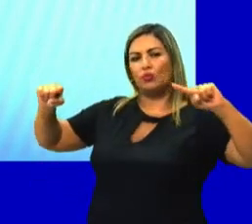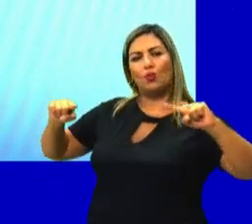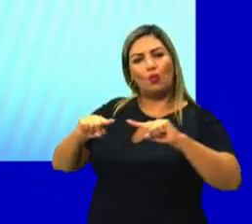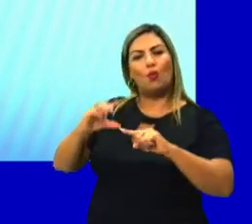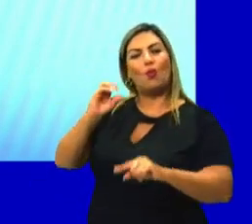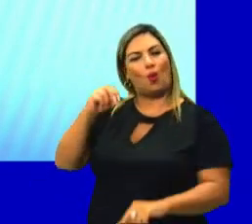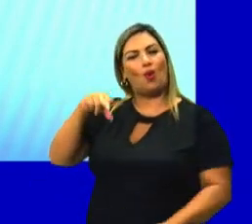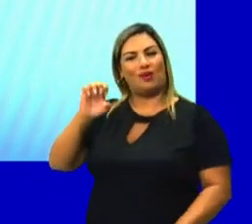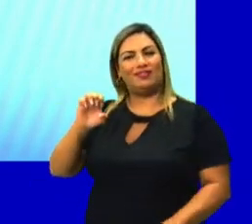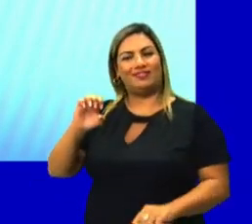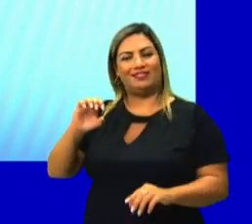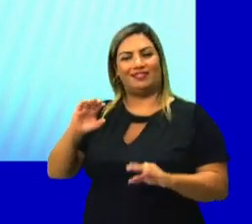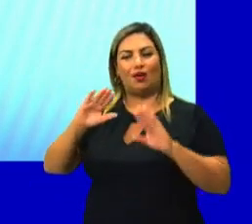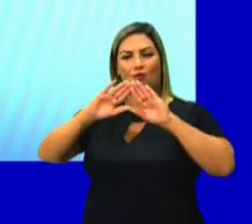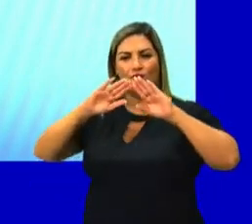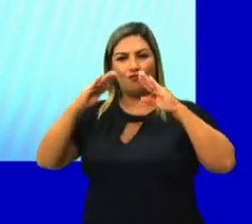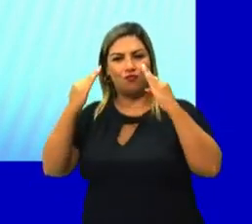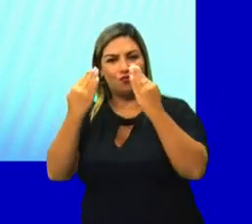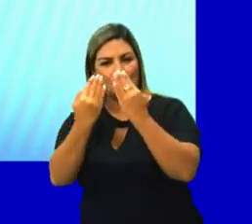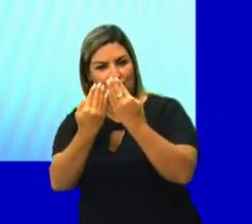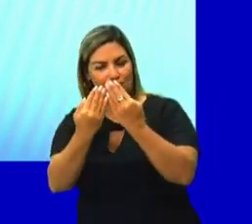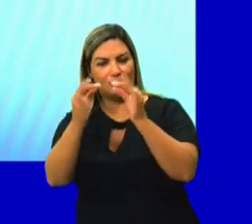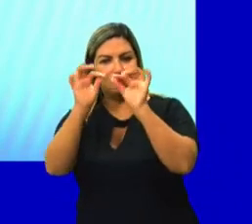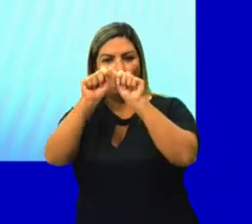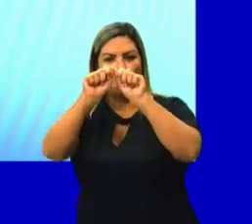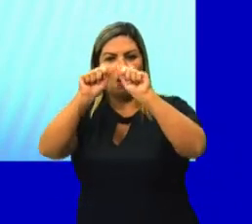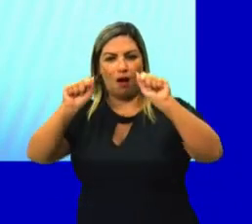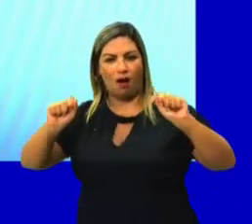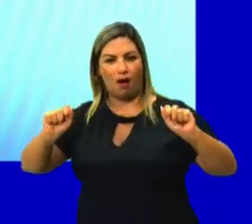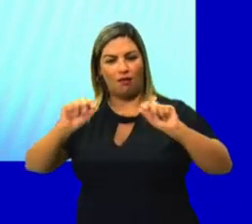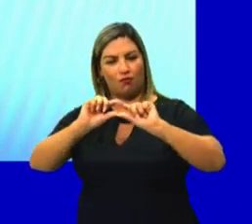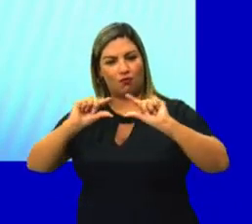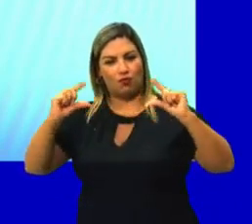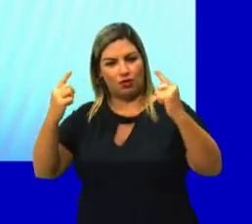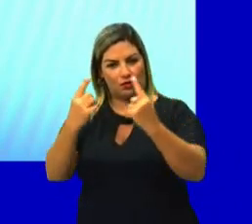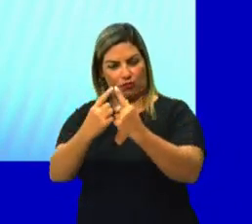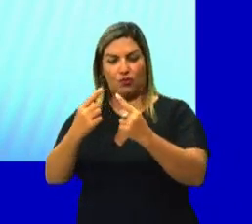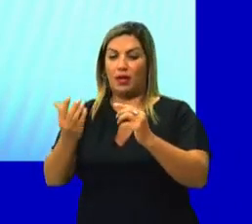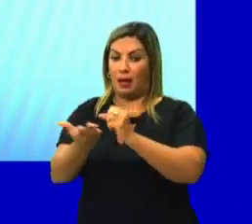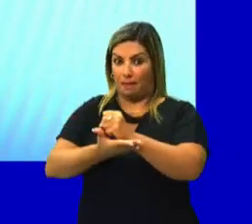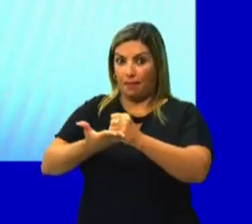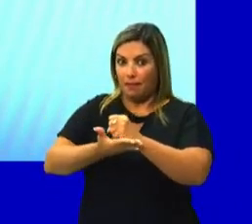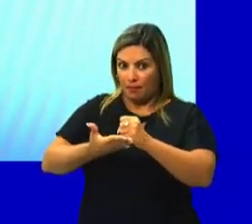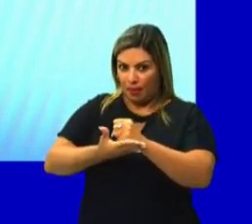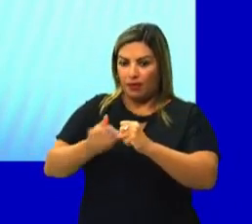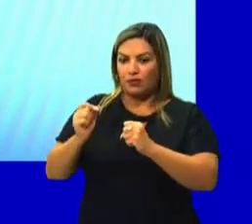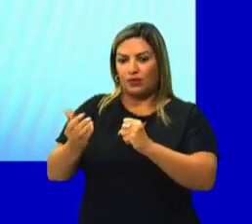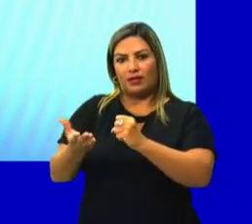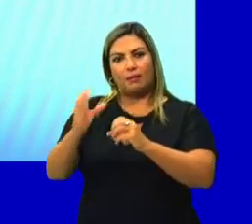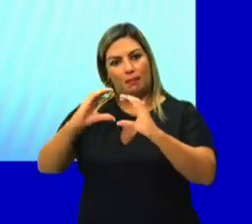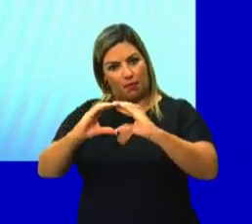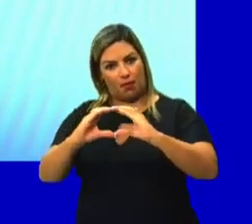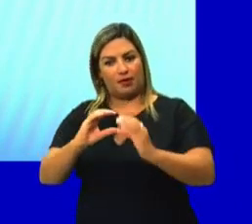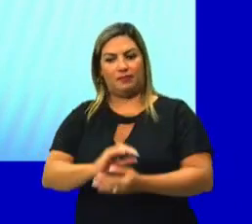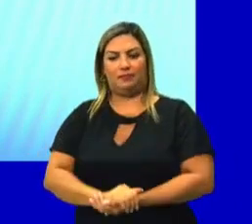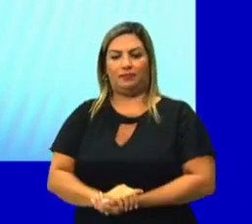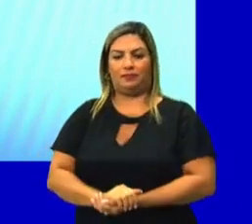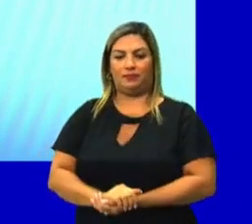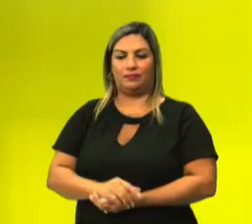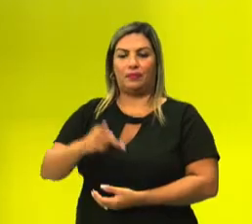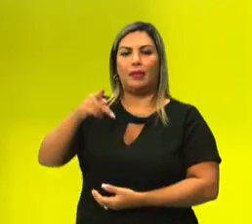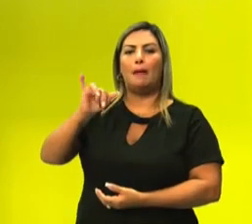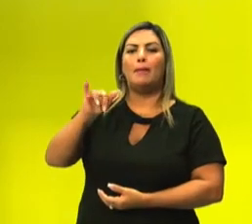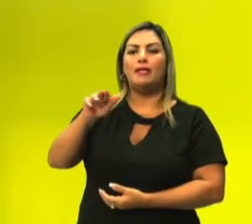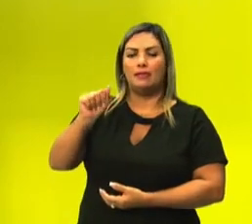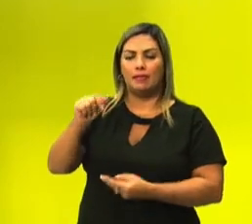um cone, né? É um funil e a base circular. Então, prisma, pirâmide e